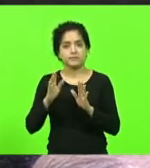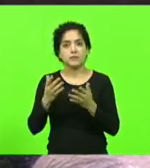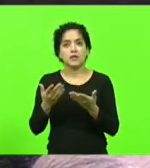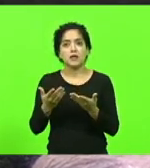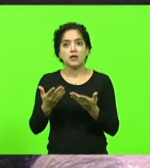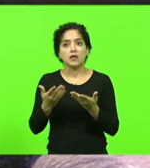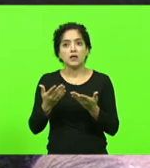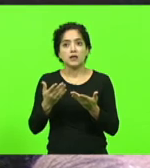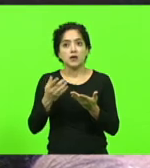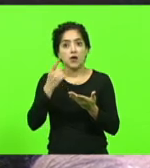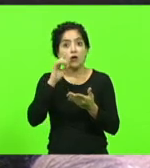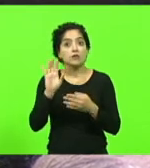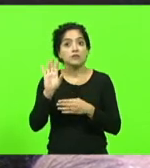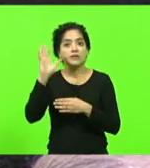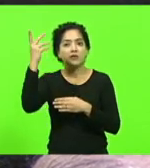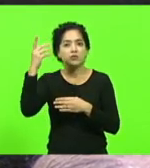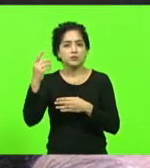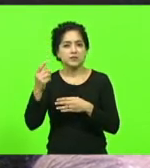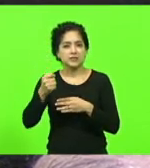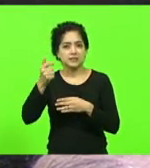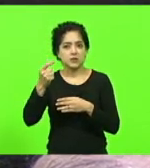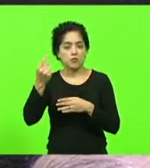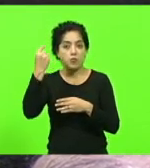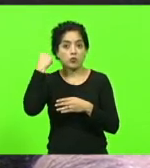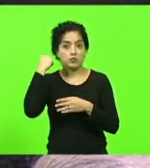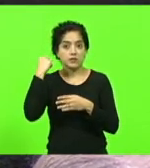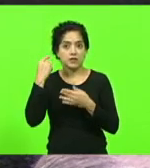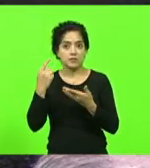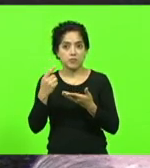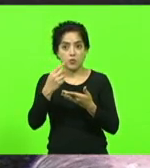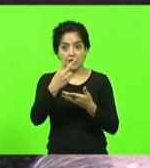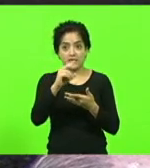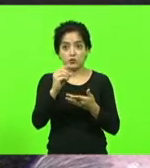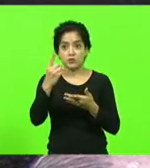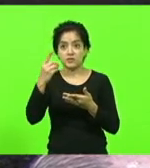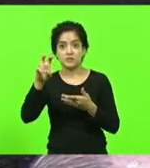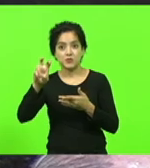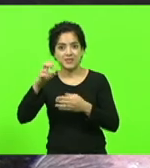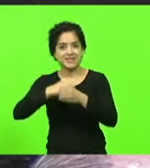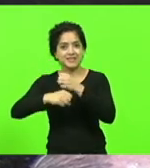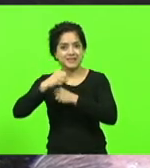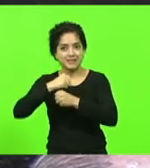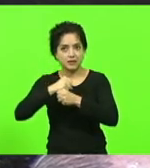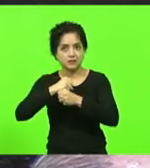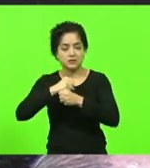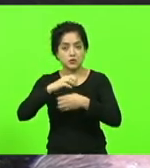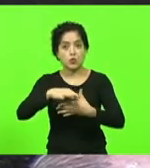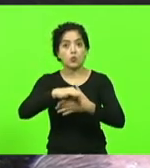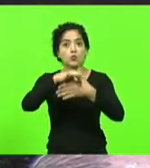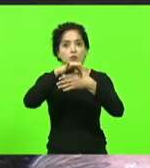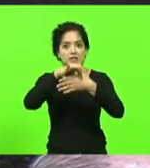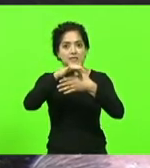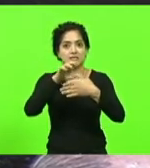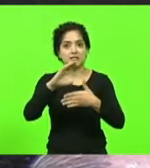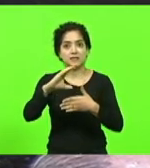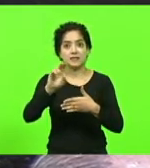aconteceu recentemente não faz tanto tempo assim em 2015 um líder da CUT